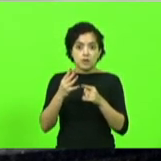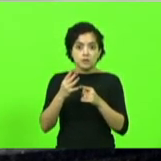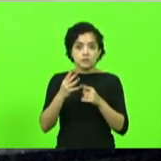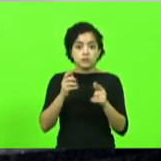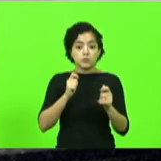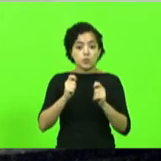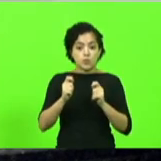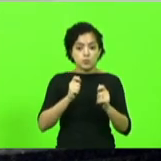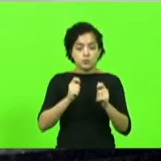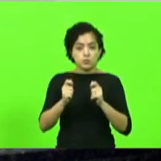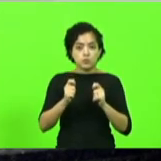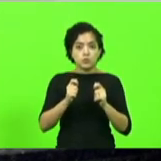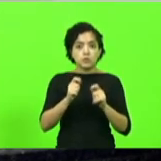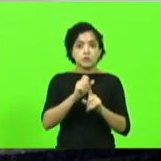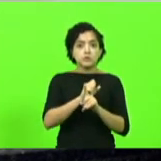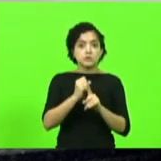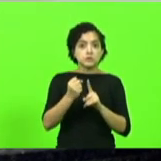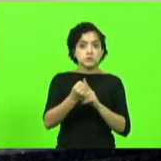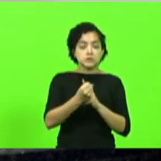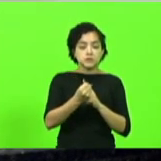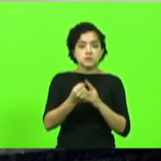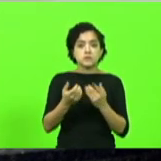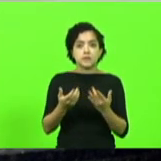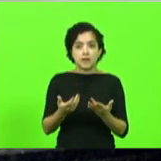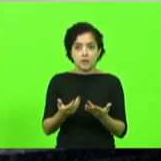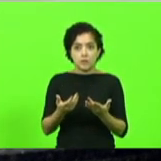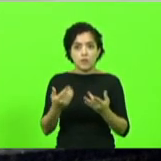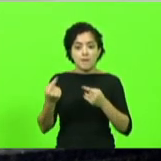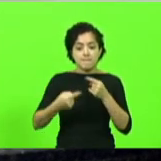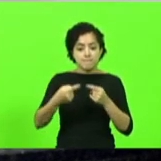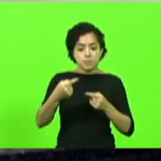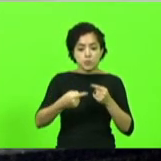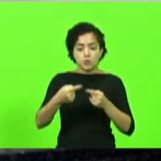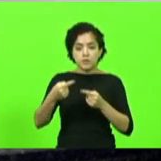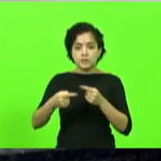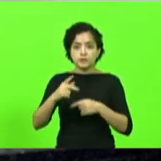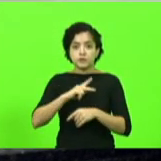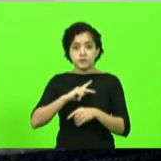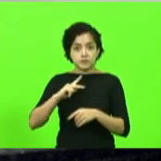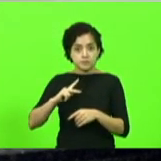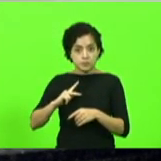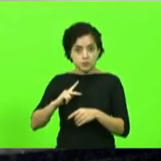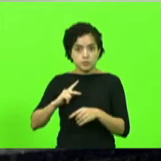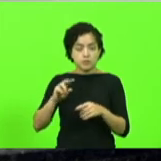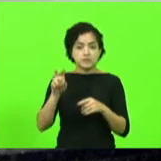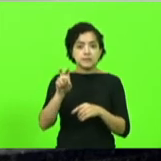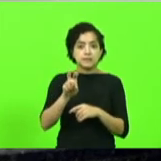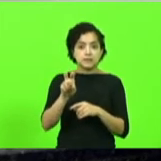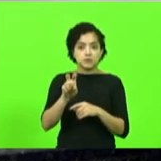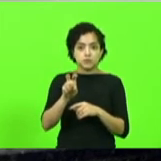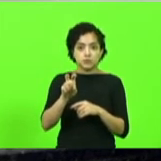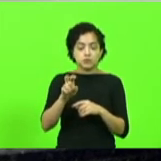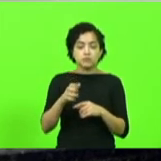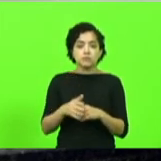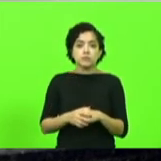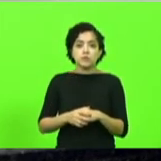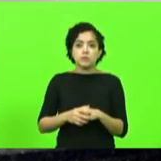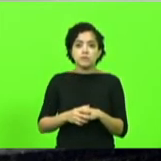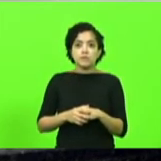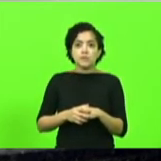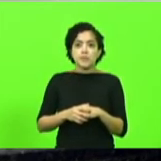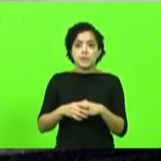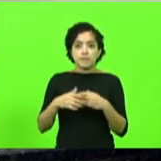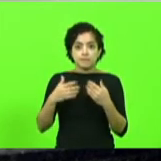social e advocacy em políticas públicas. Quinto, incorporação